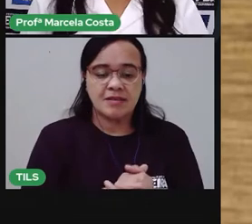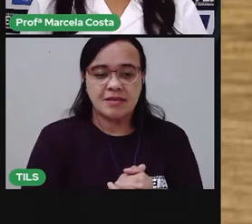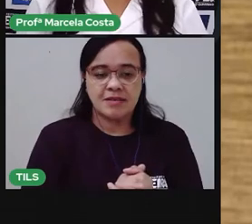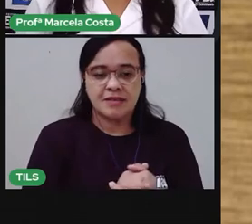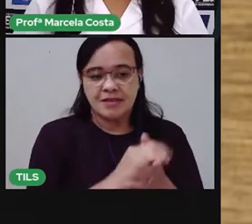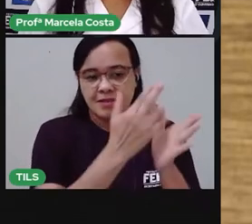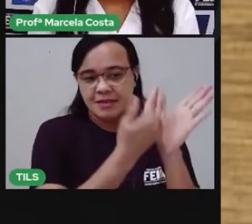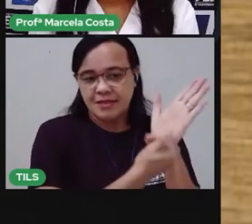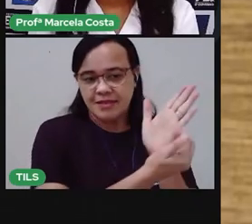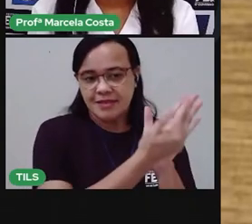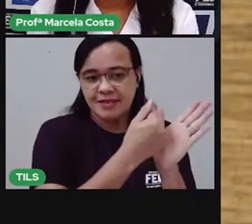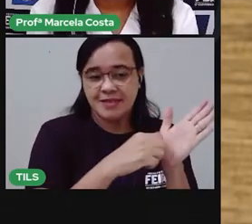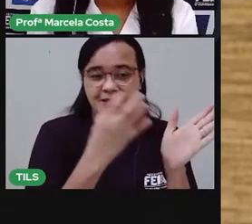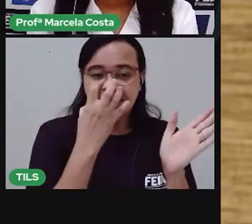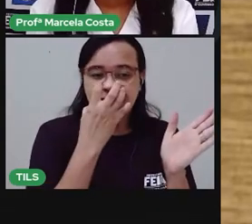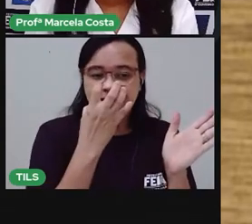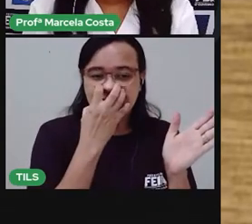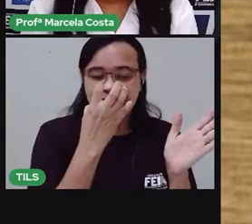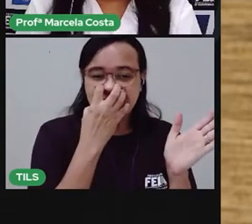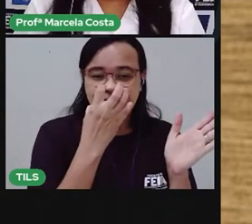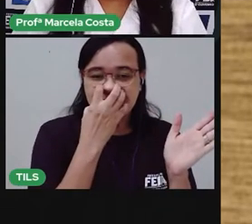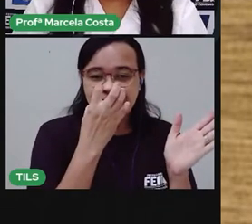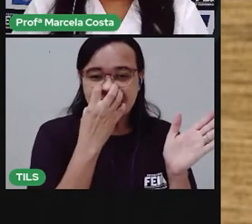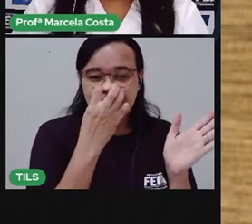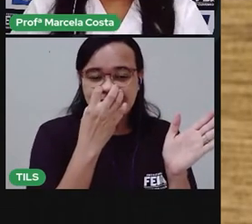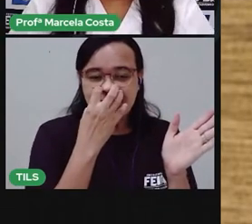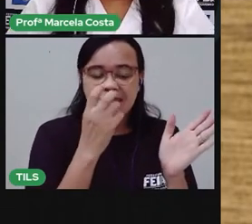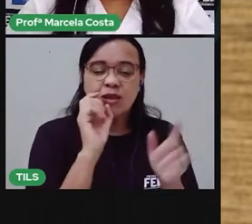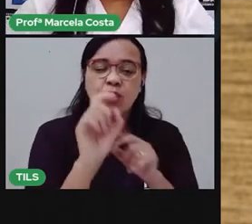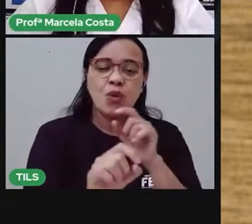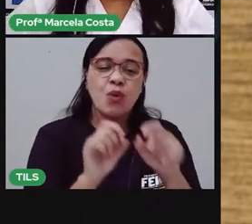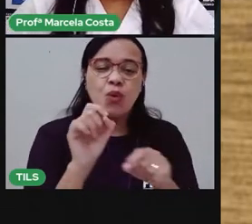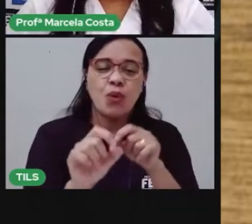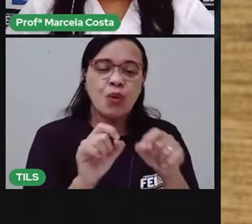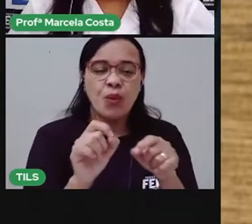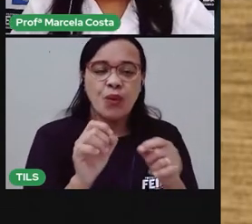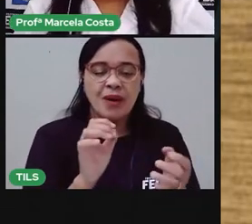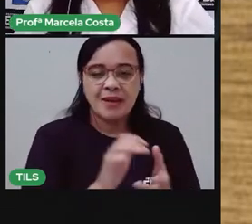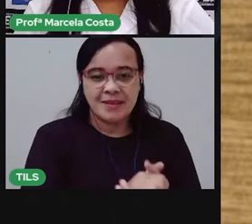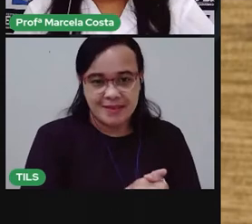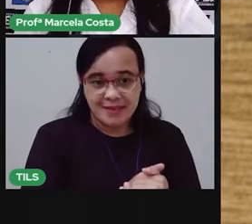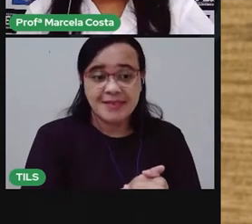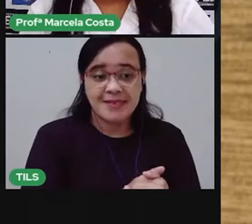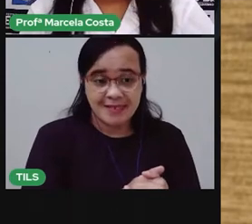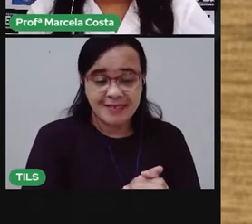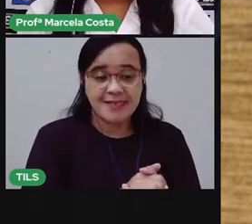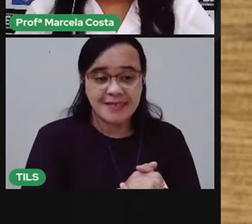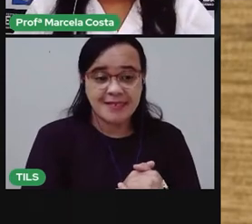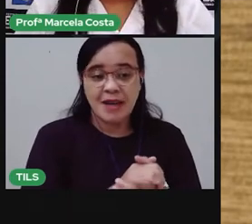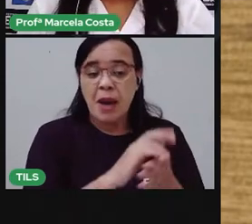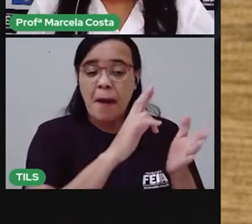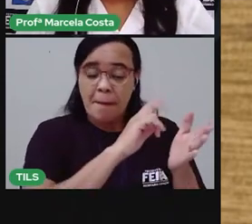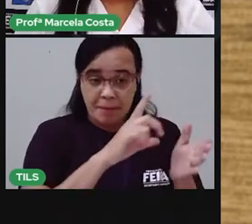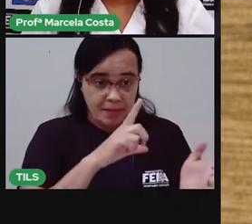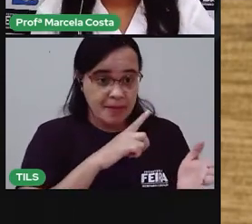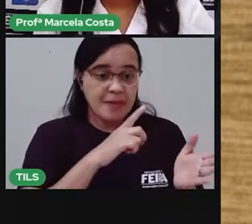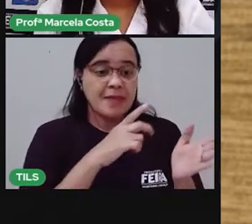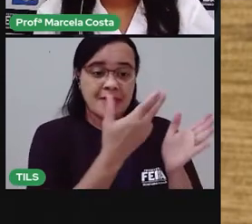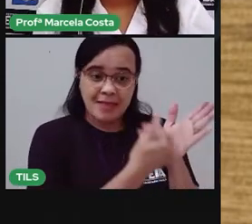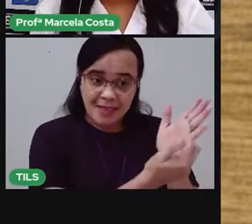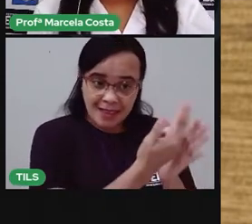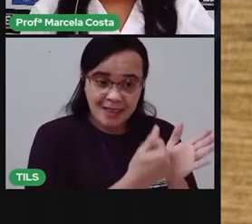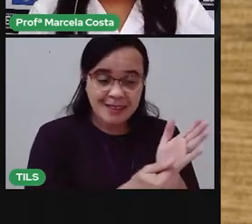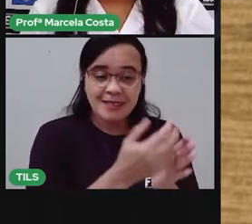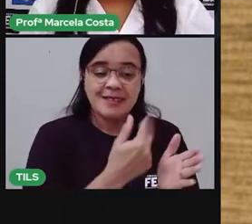Olha que joguinho legal. Tá vendo essa imagem? Toda hora vai aparecer uma imagem. E a gente vai contar